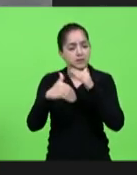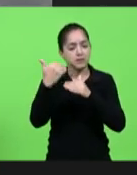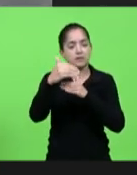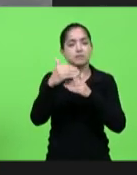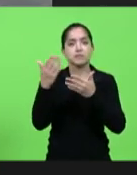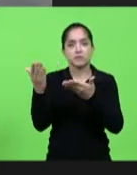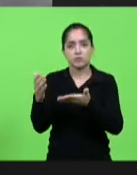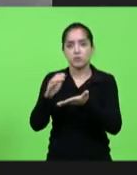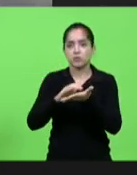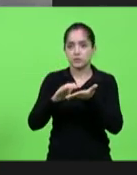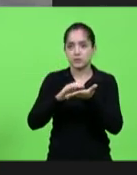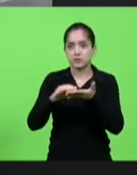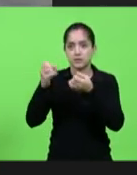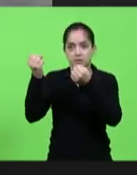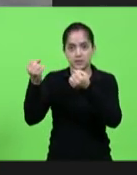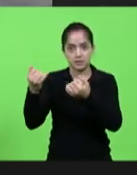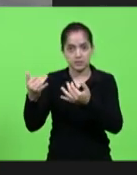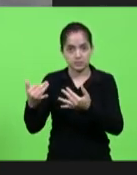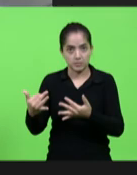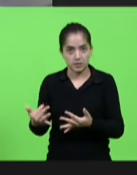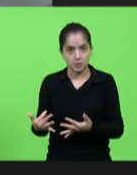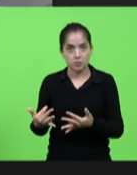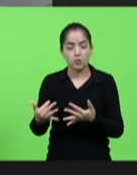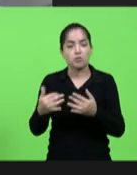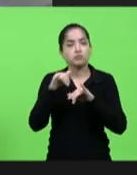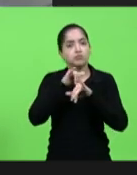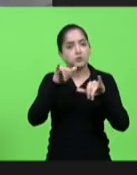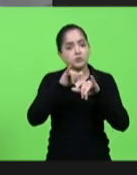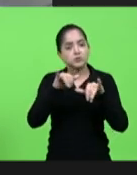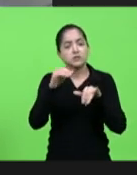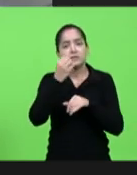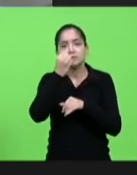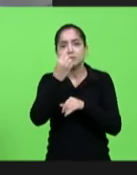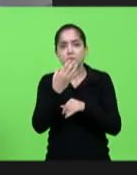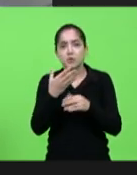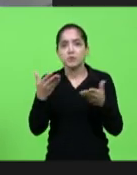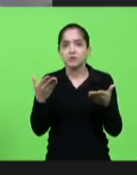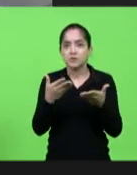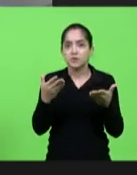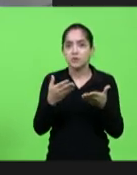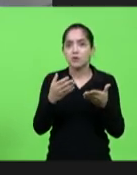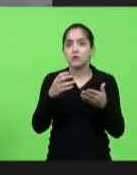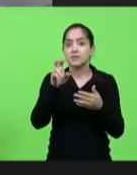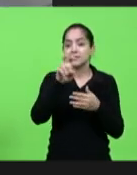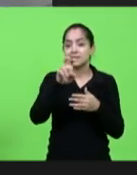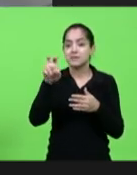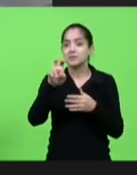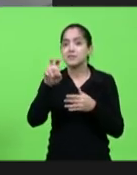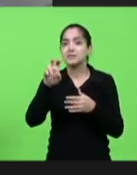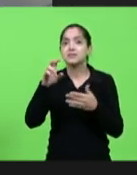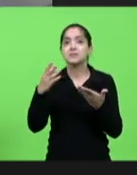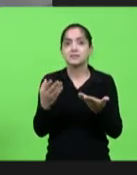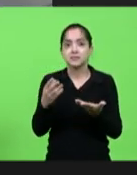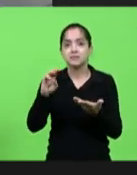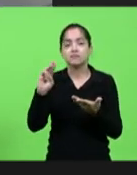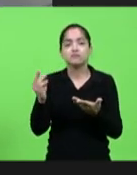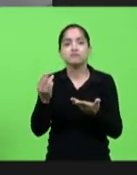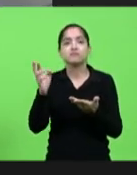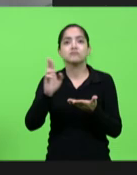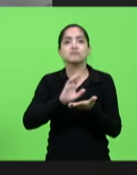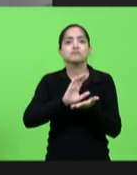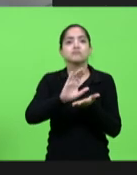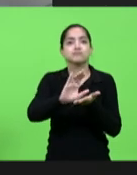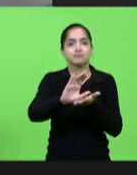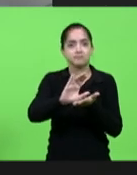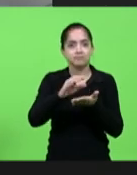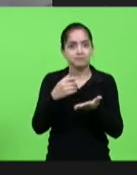secretário Claudinei que trouxe notícias boas esse ano né 55 milhões de cofinanciamento vem lutando